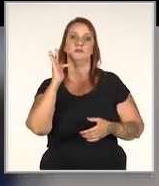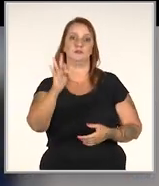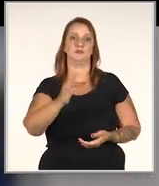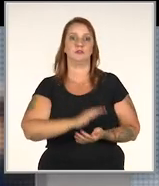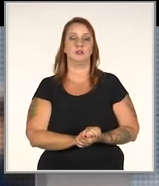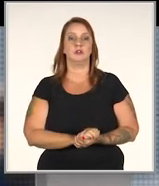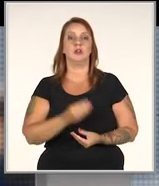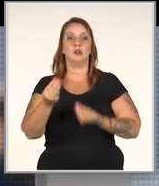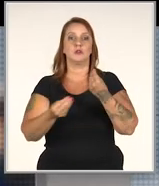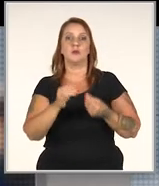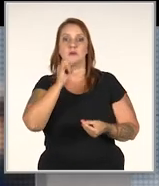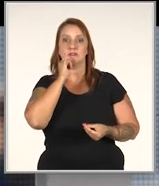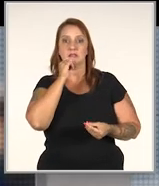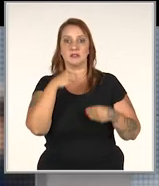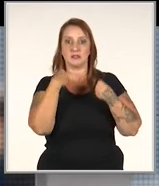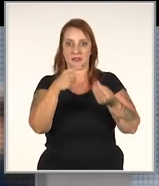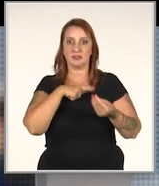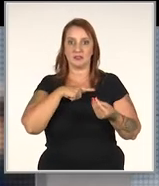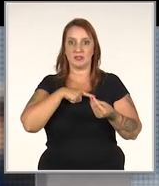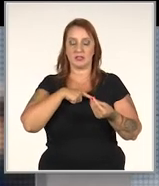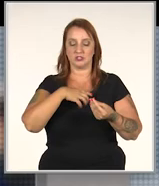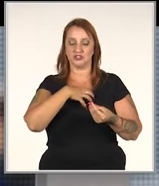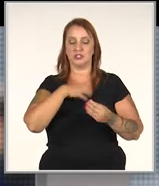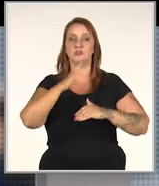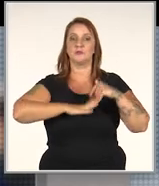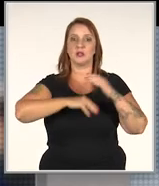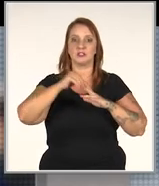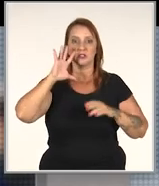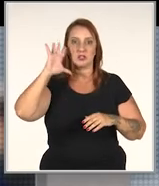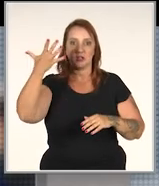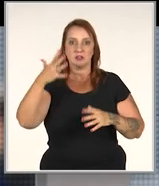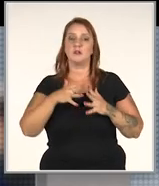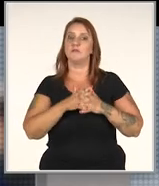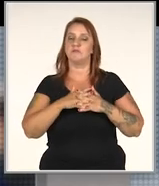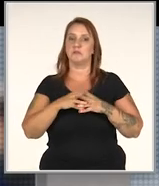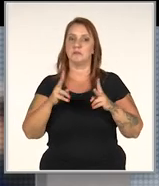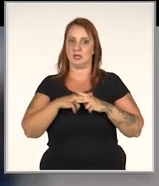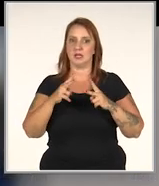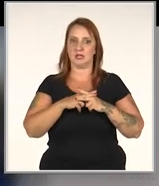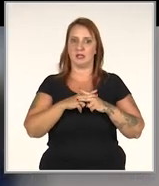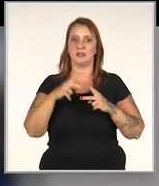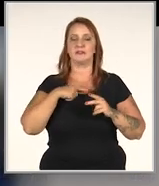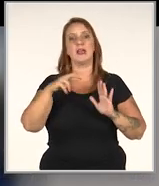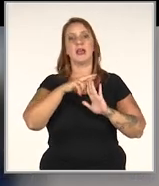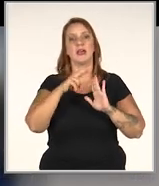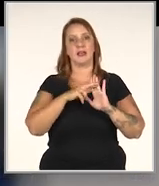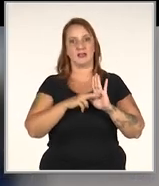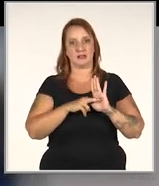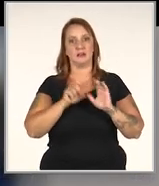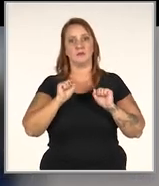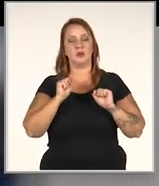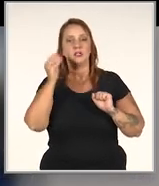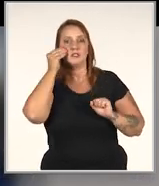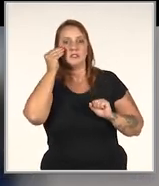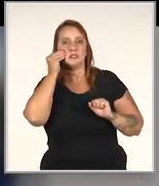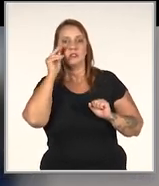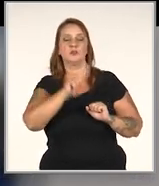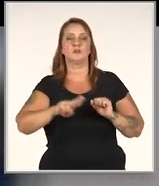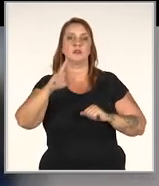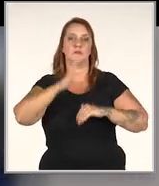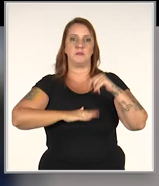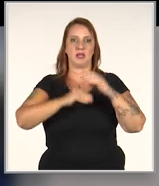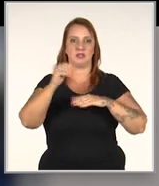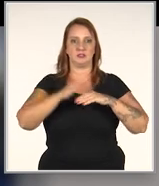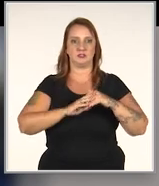solução no futuro. E como esse exemplo que eu dei, existem formas práticas de resolver conflito? Existe aí uma regrinha, né? Que você pode tentar